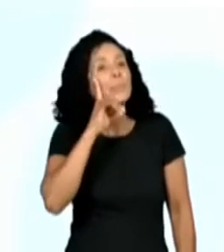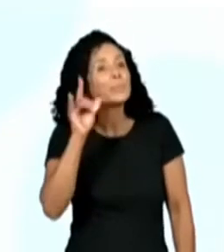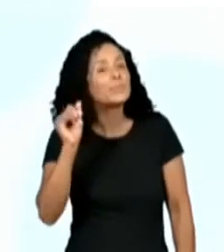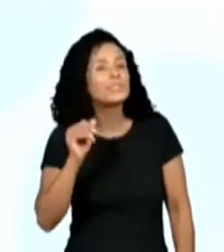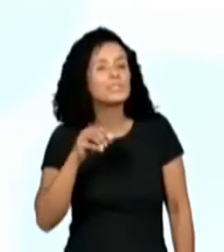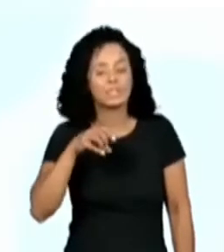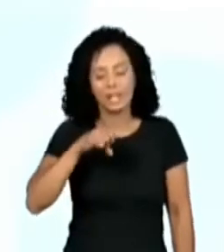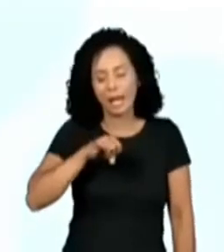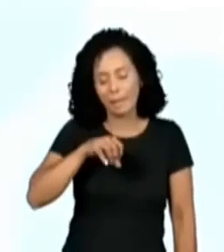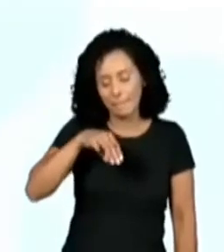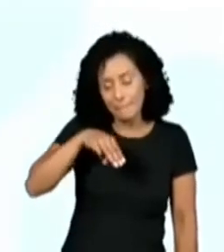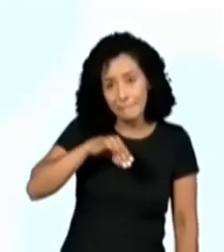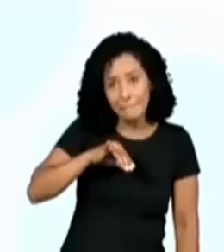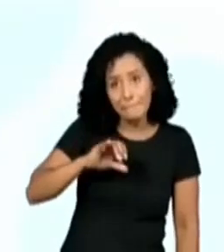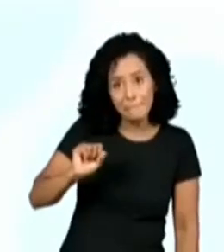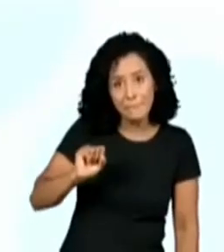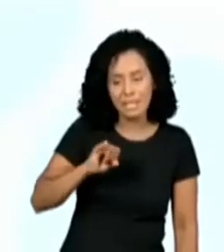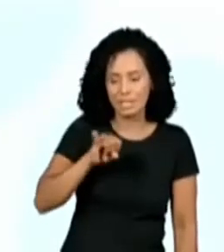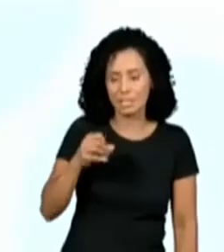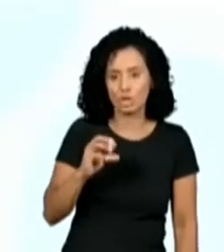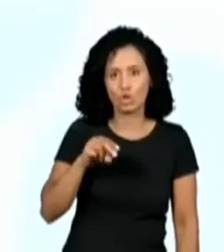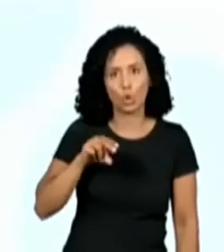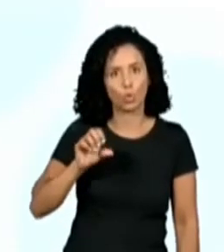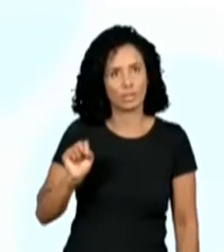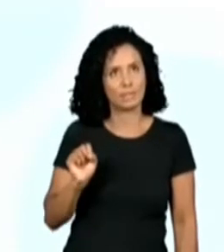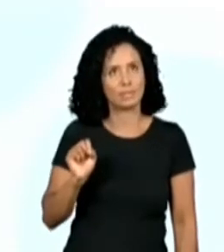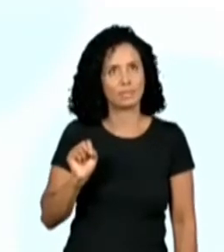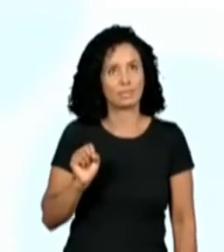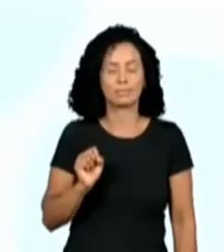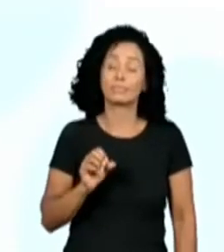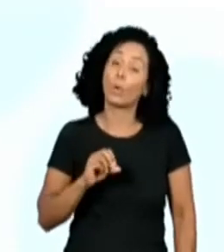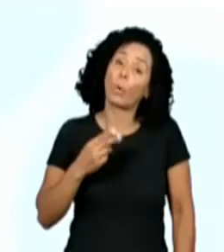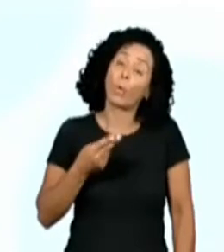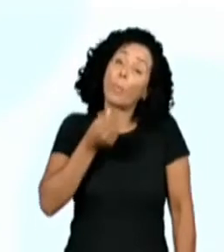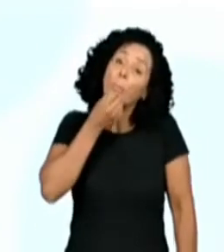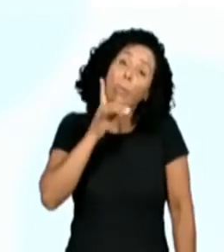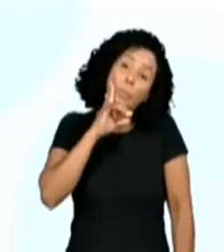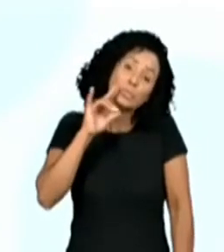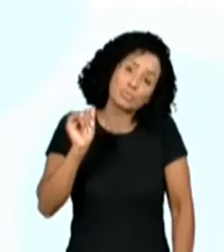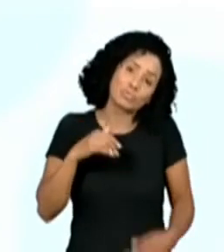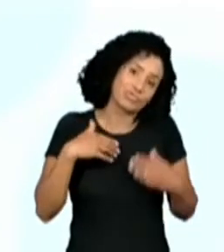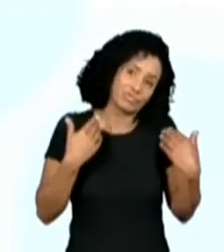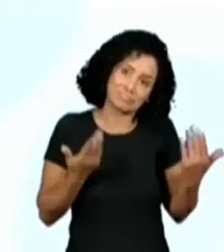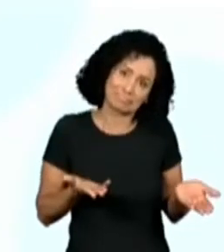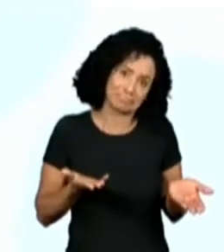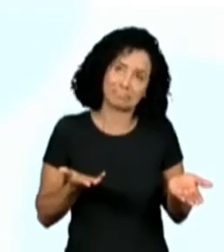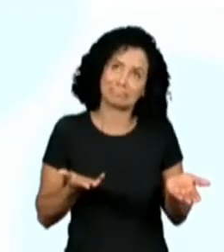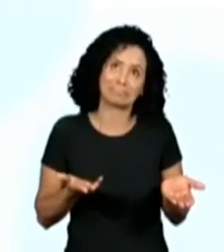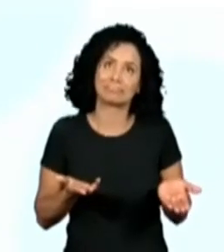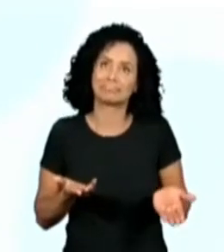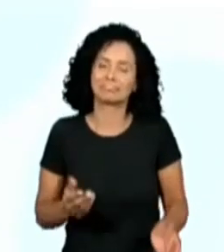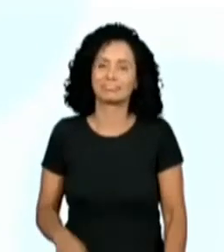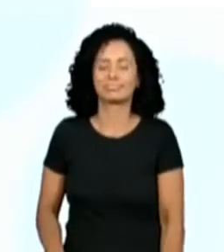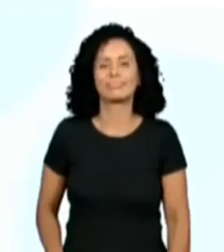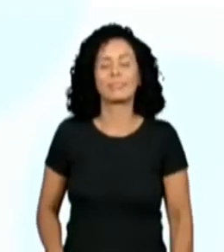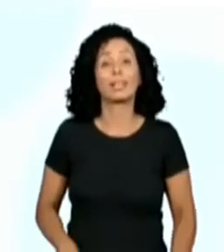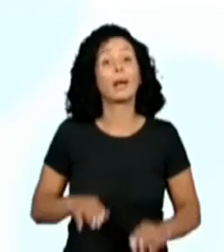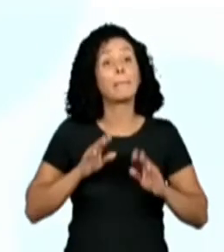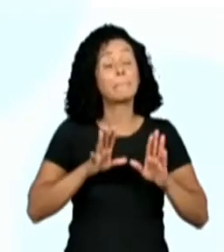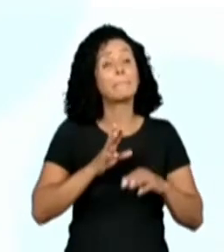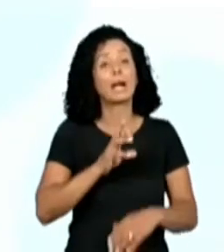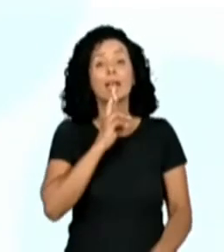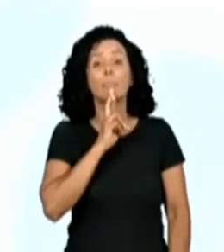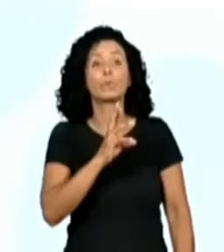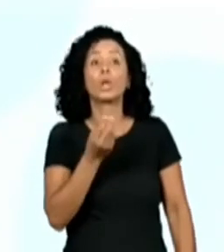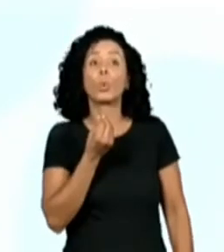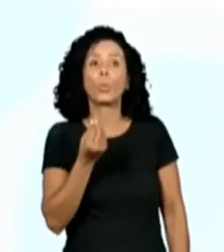Eles poderiam ter respondido desse jeito, né? Bom dia, Miss Jones. Right? Mas eles responderam aqui, né?